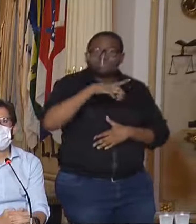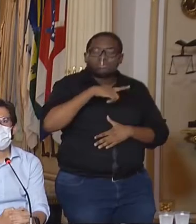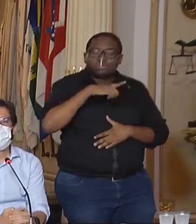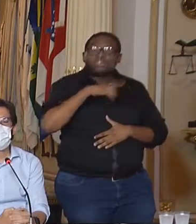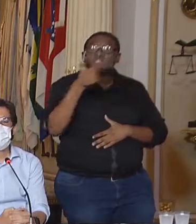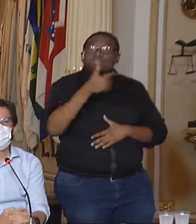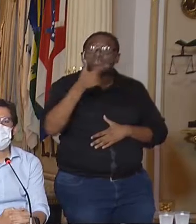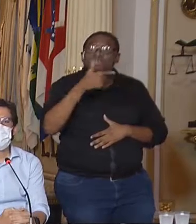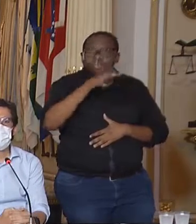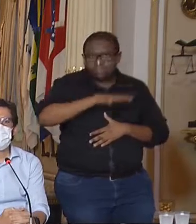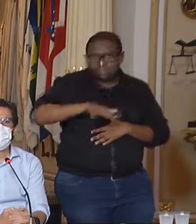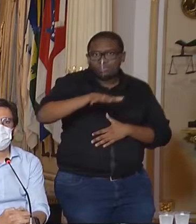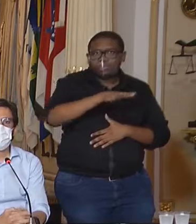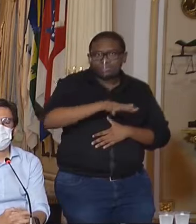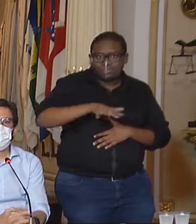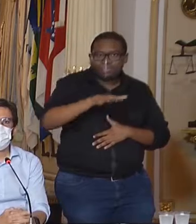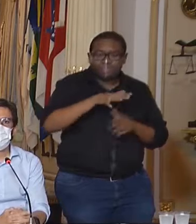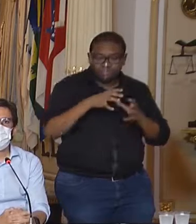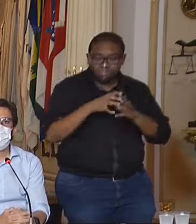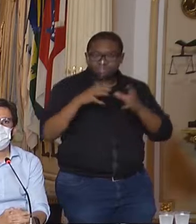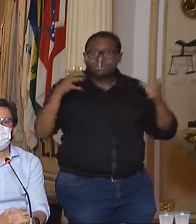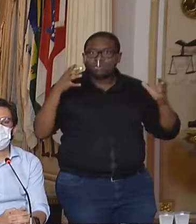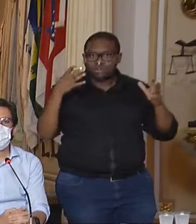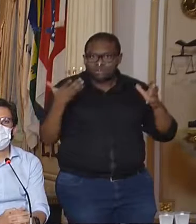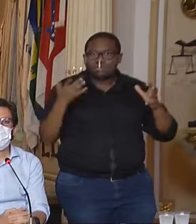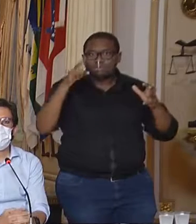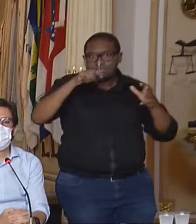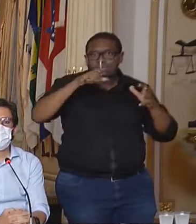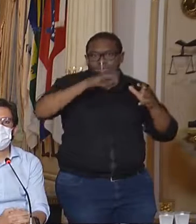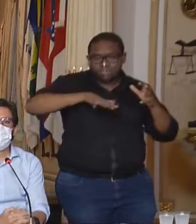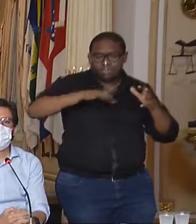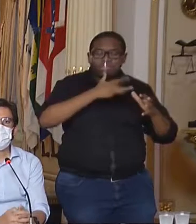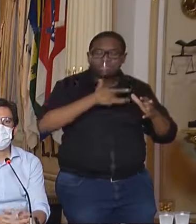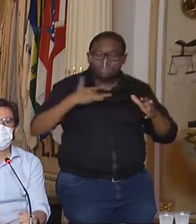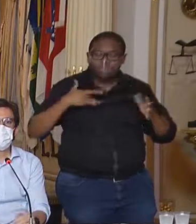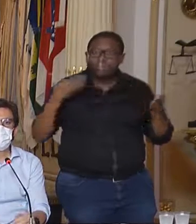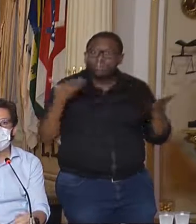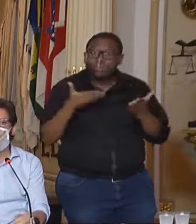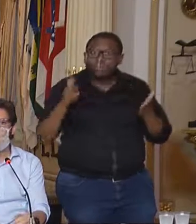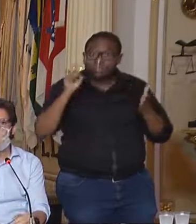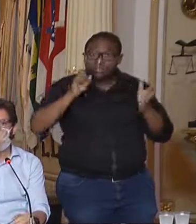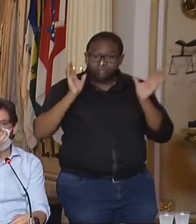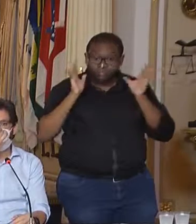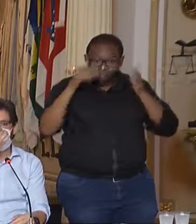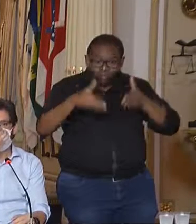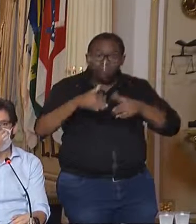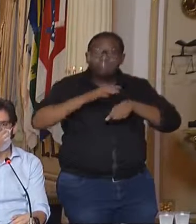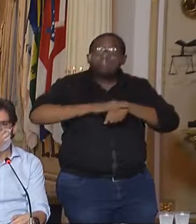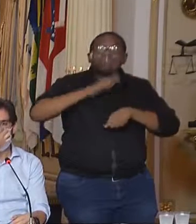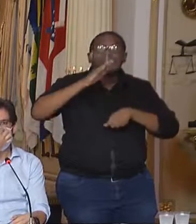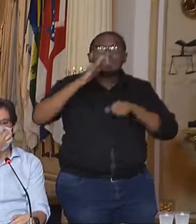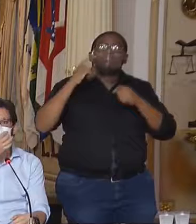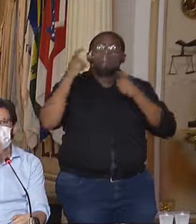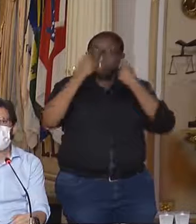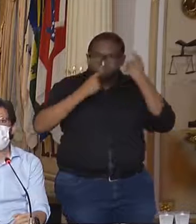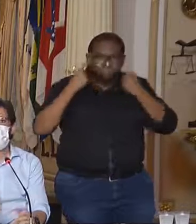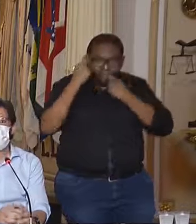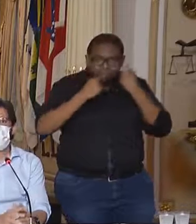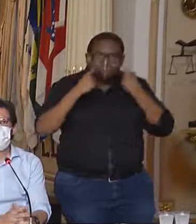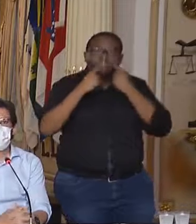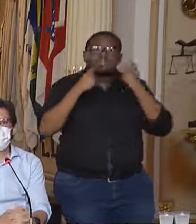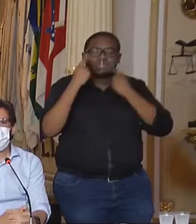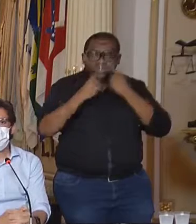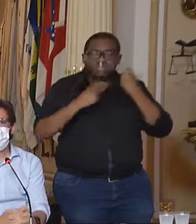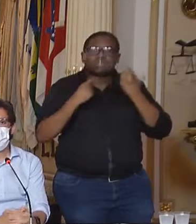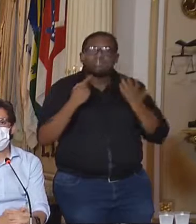segunda macro-região de saúde, que é hoje o foco, talvez, da maior preocupação, se a gente tiver que